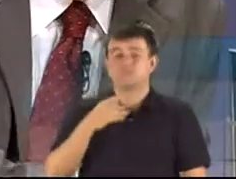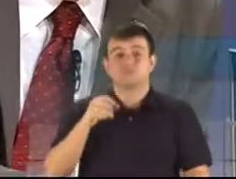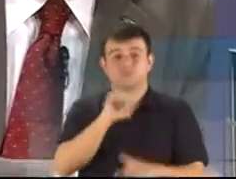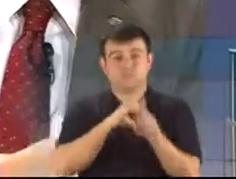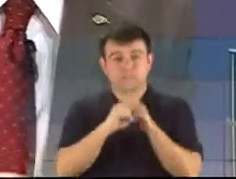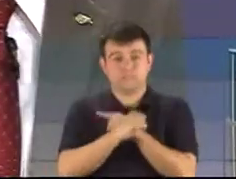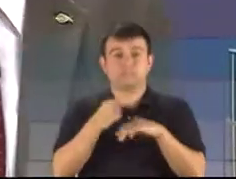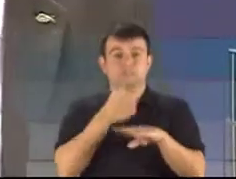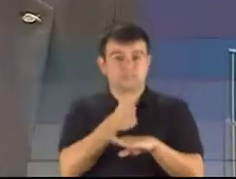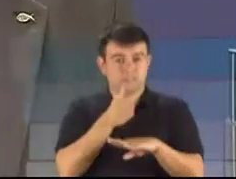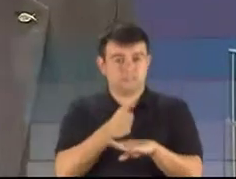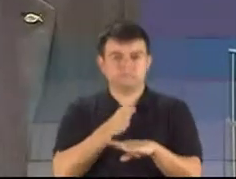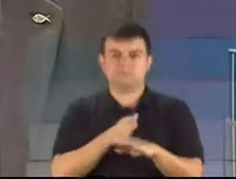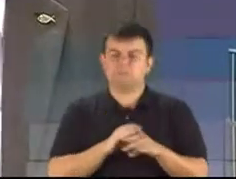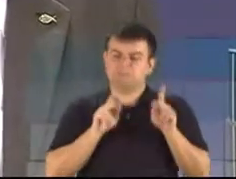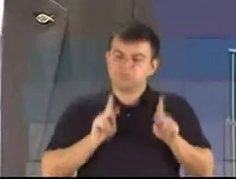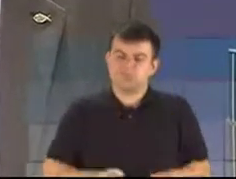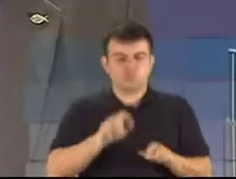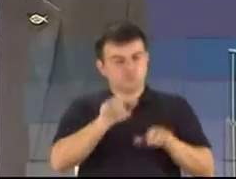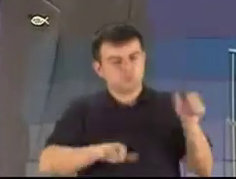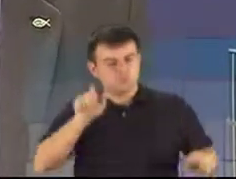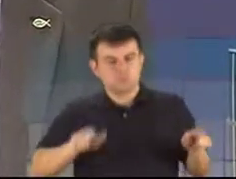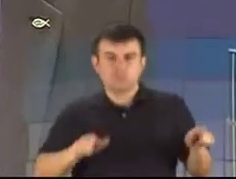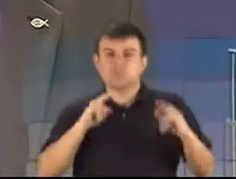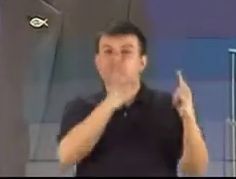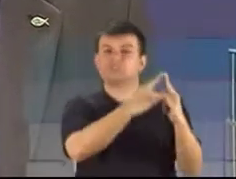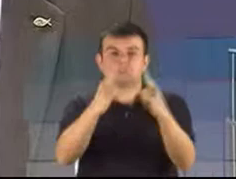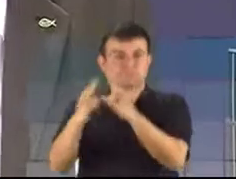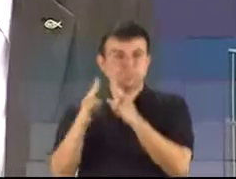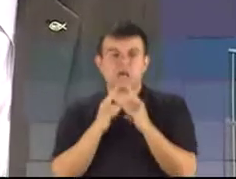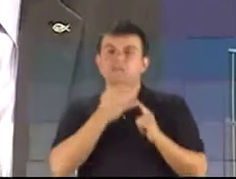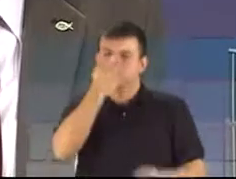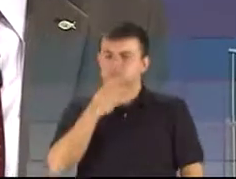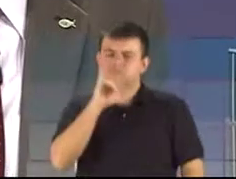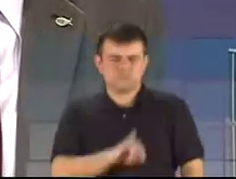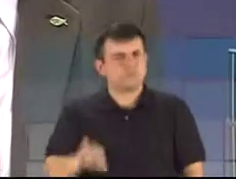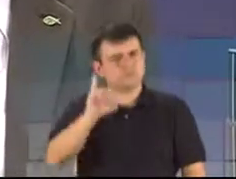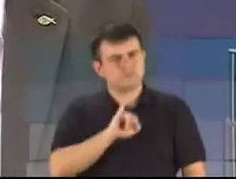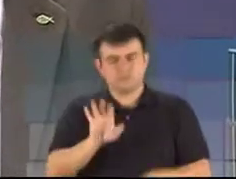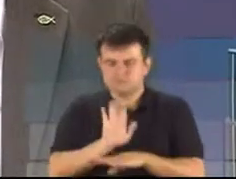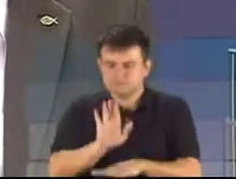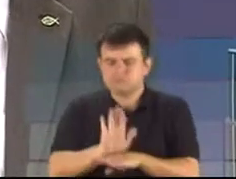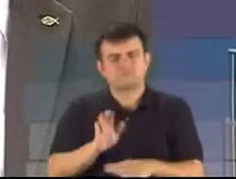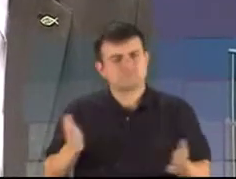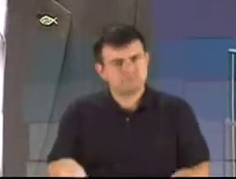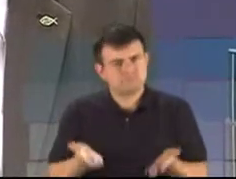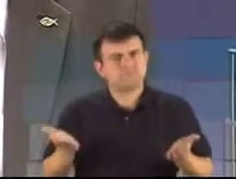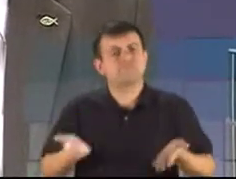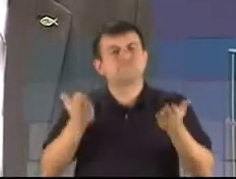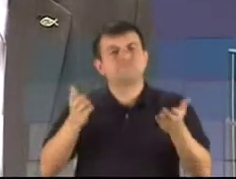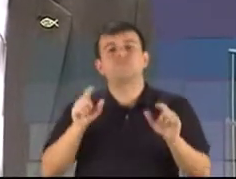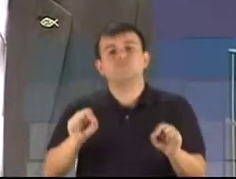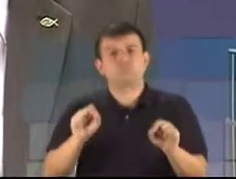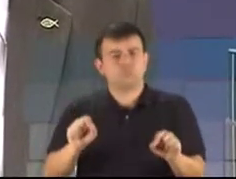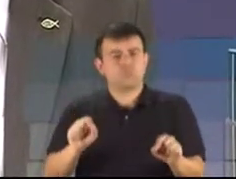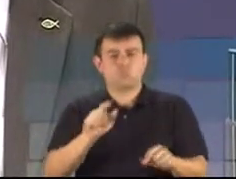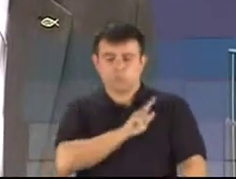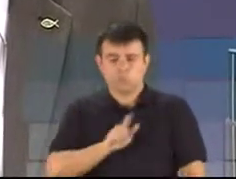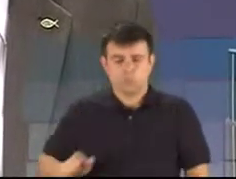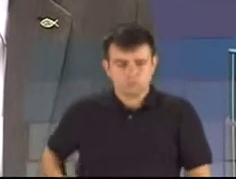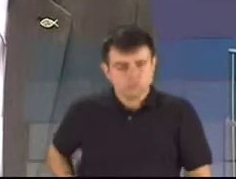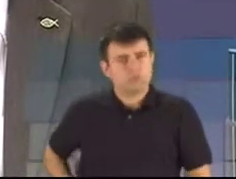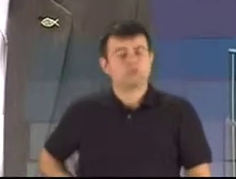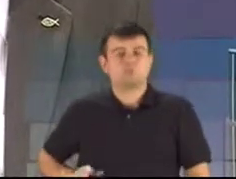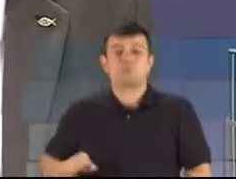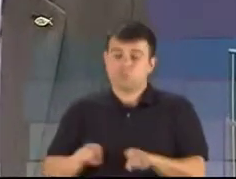através de pessoas, e através de entidades, muito importante para colaborar, inclusive, com os próprios governos e com o